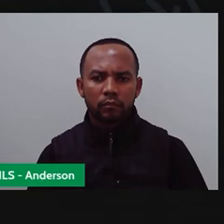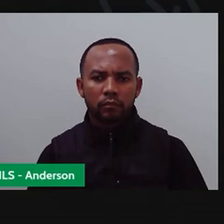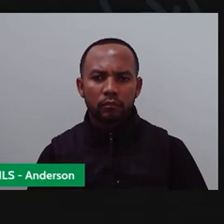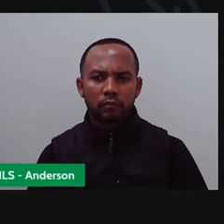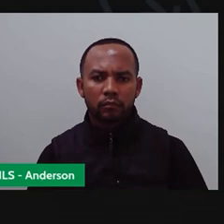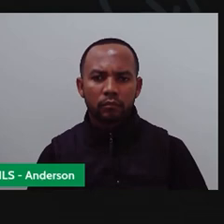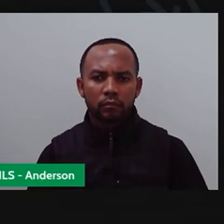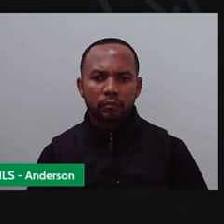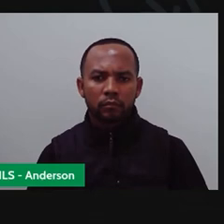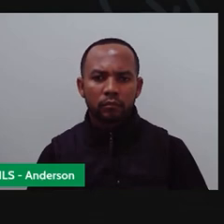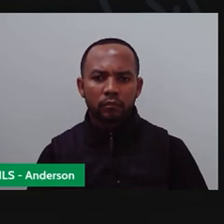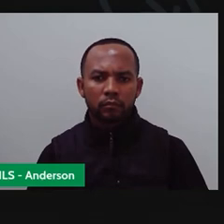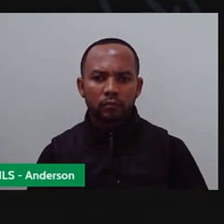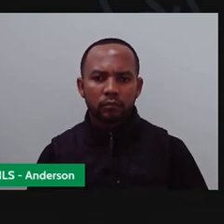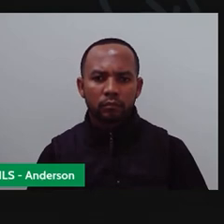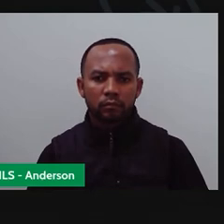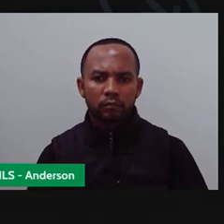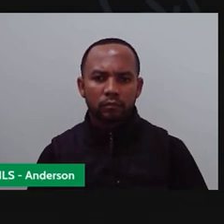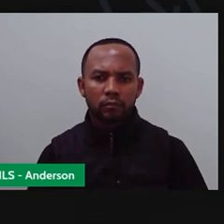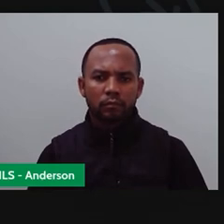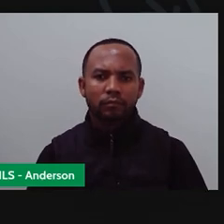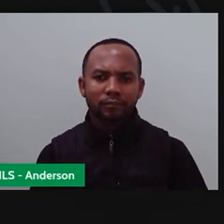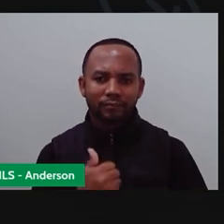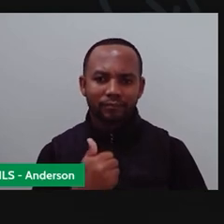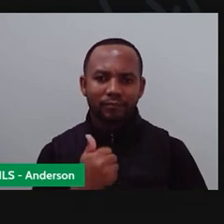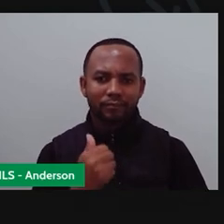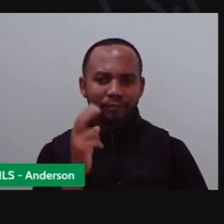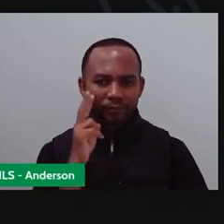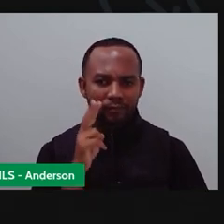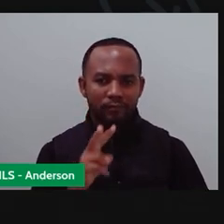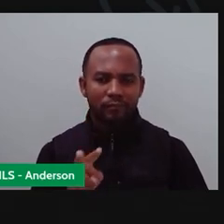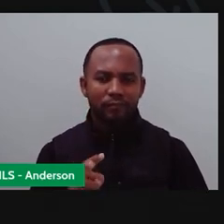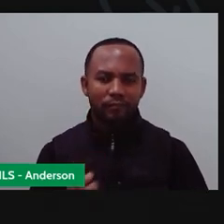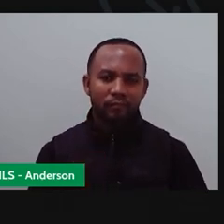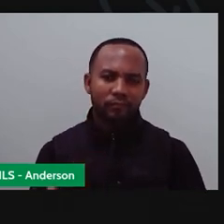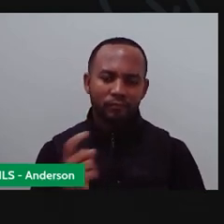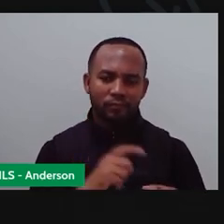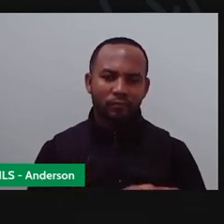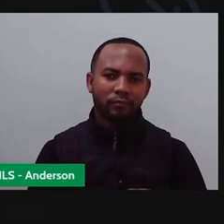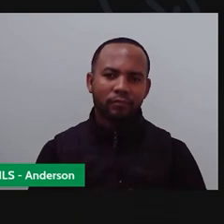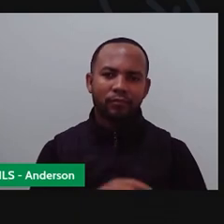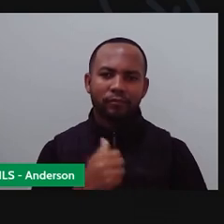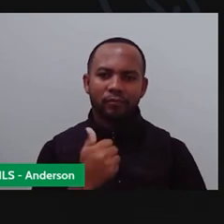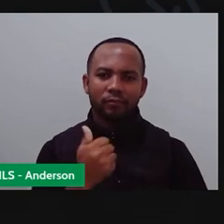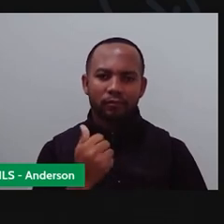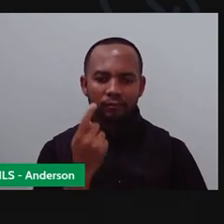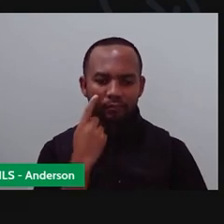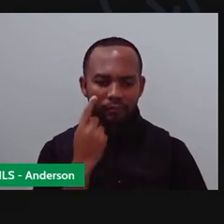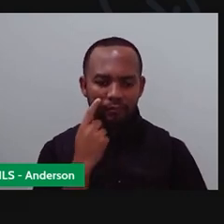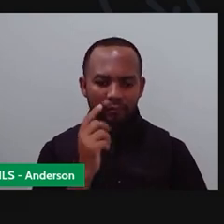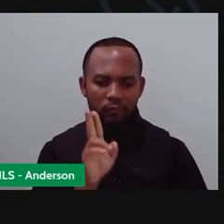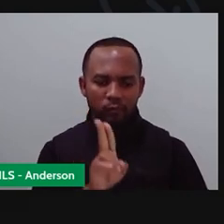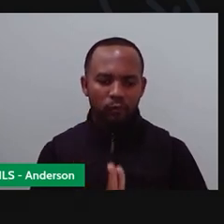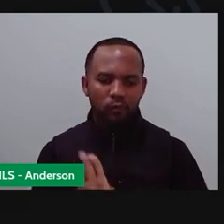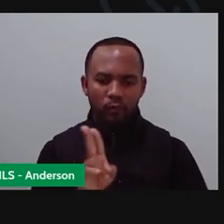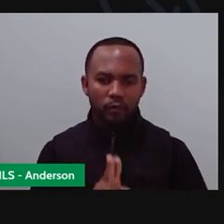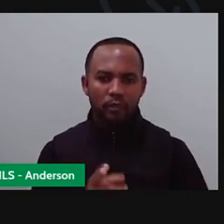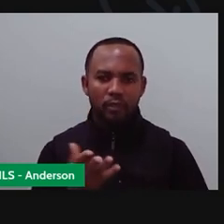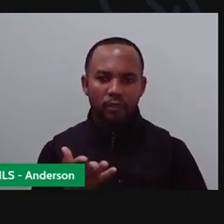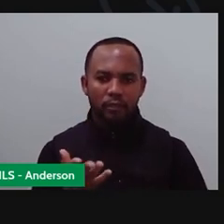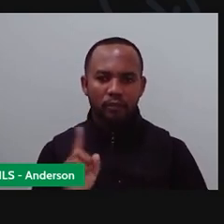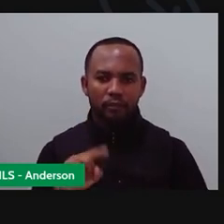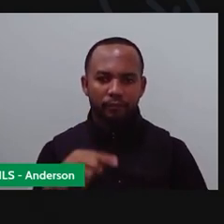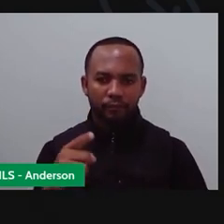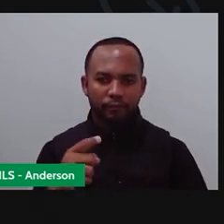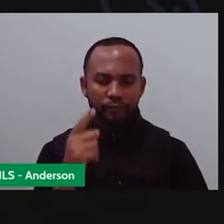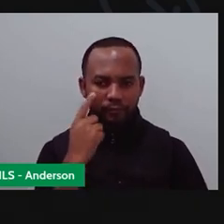Pronto. Agora a gente vai, ó. Fazer a mágica que aconteceu aqui mais uma vez. E voltar para o nosso slide. A gente vai usar esse gráfico aqui. Lá na